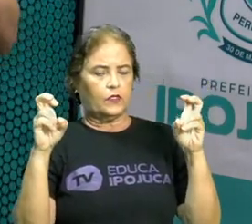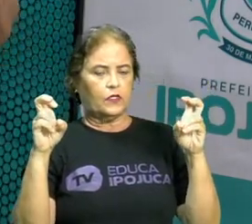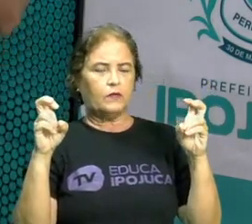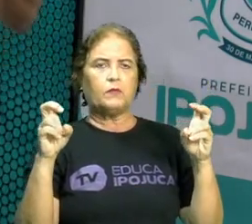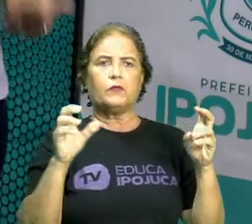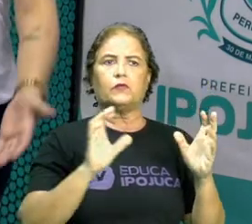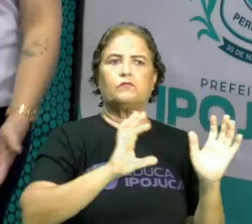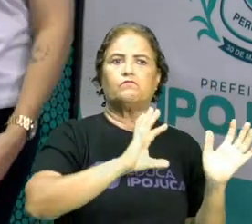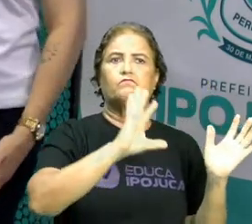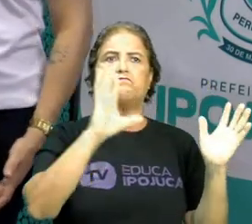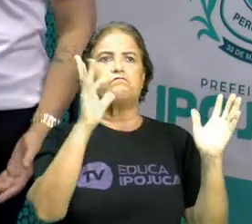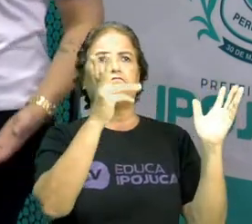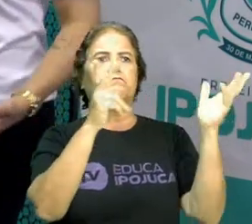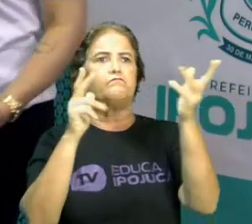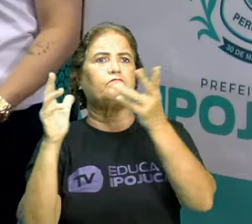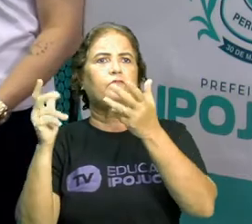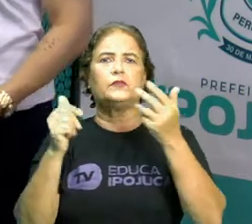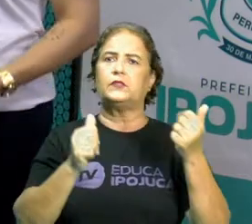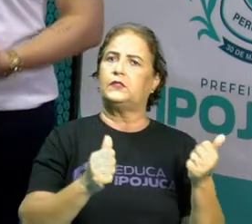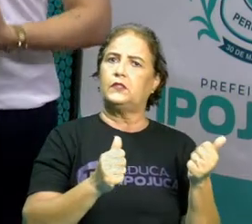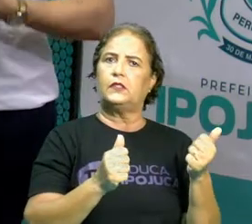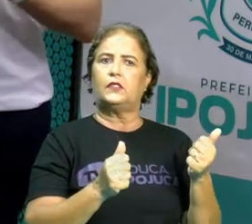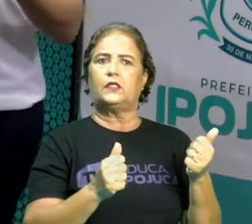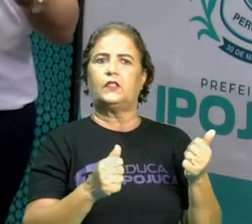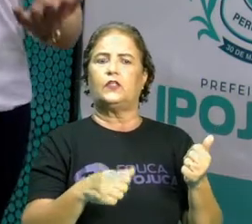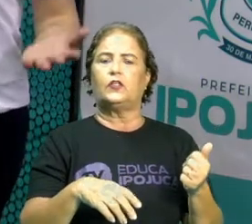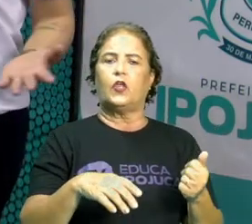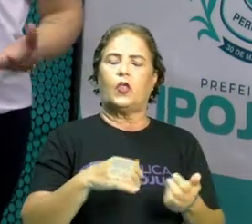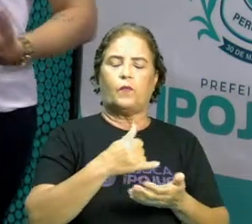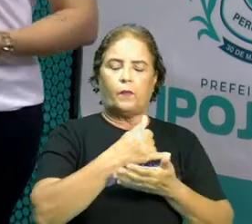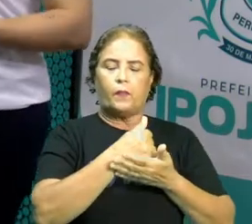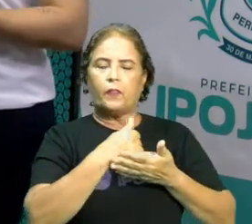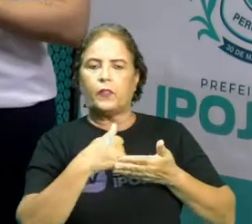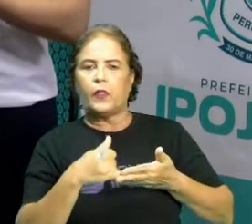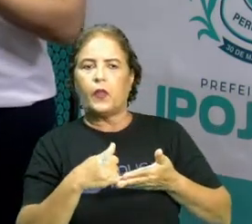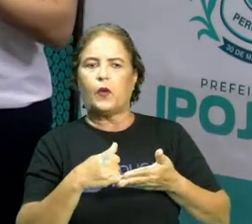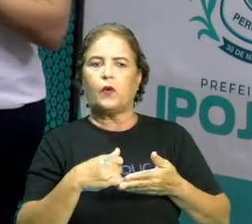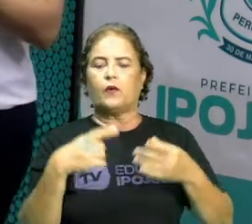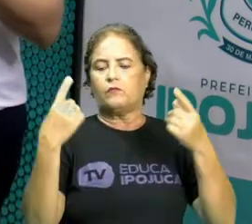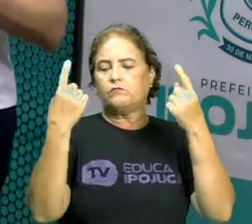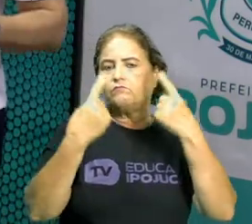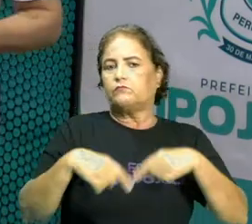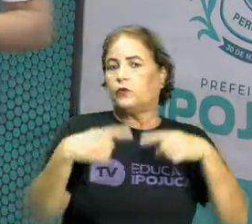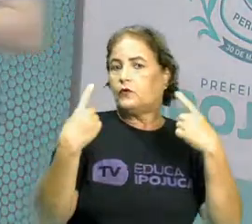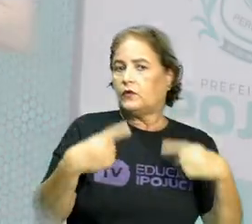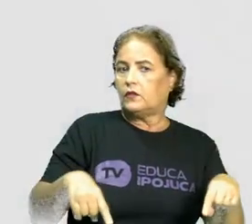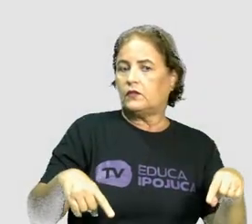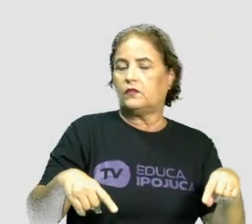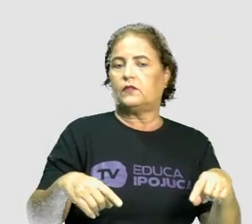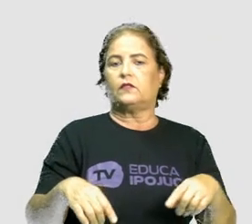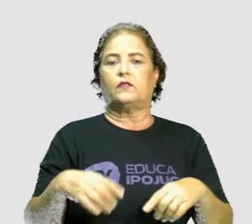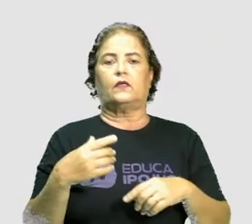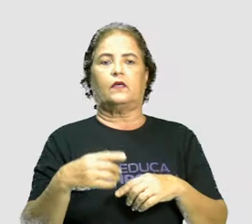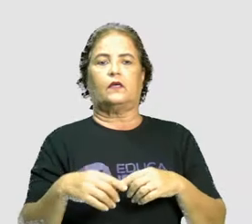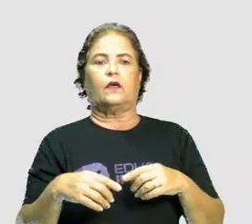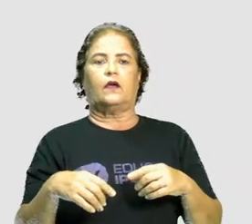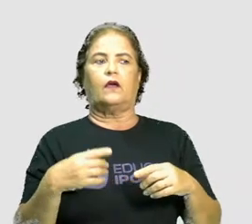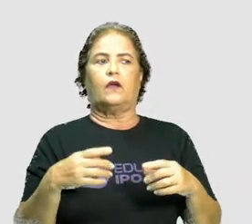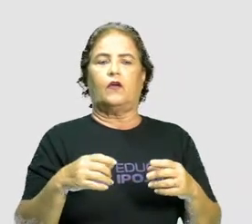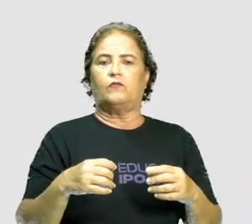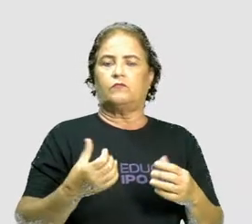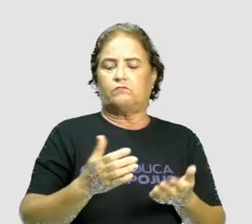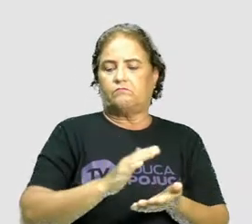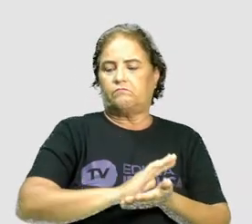política, drogas, aulas remotas, preconceito racial, corrupção, violência,